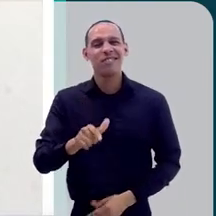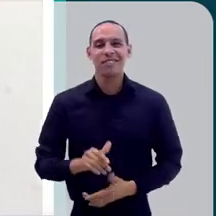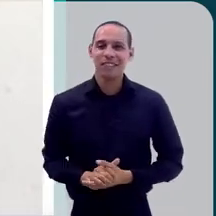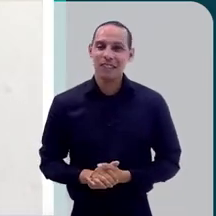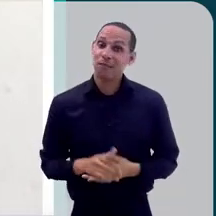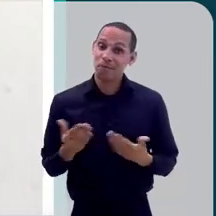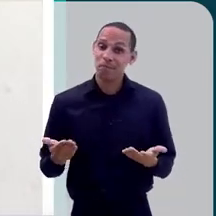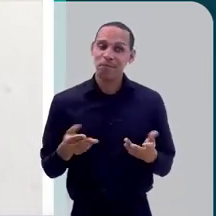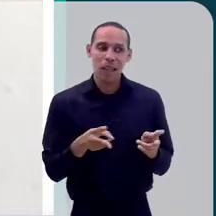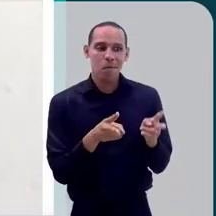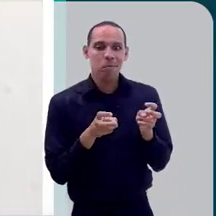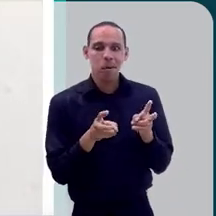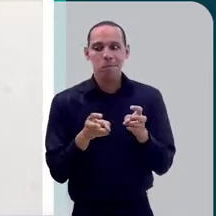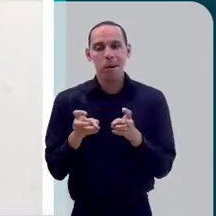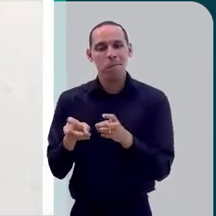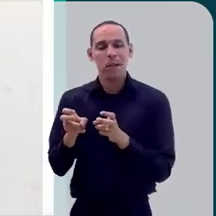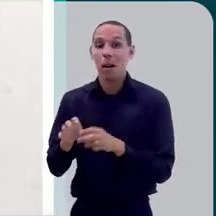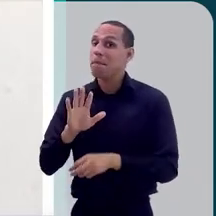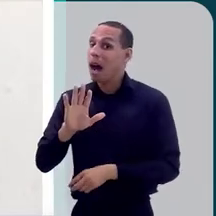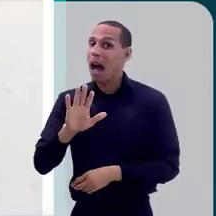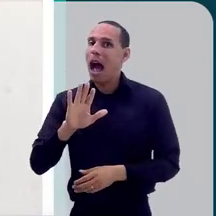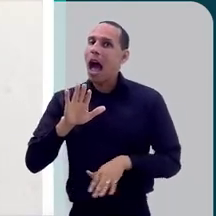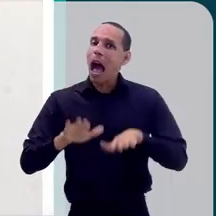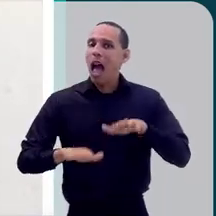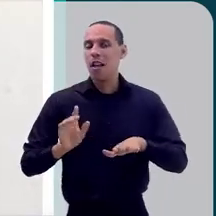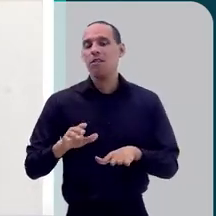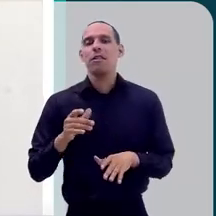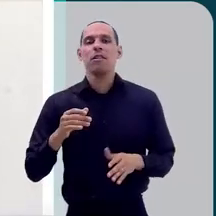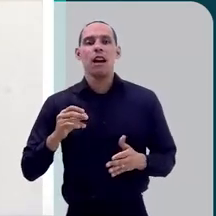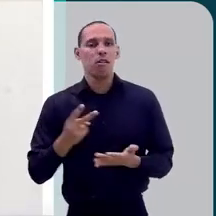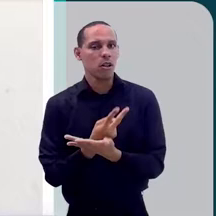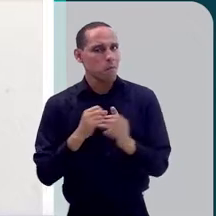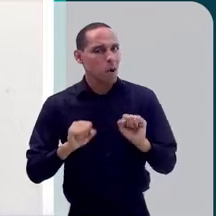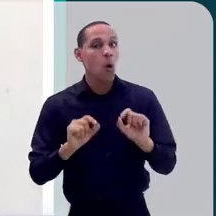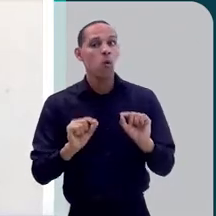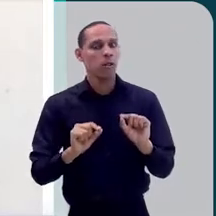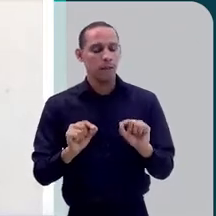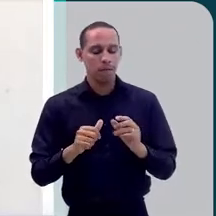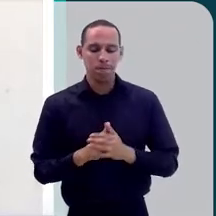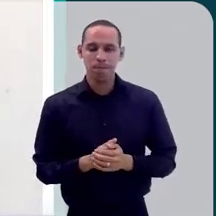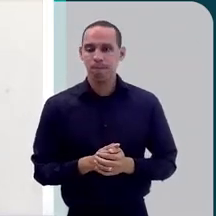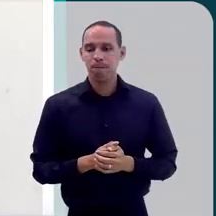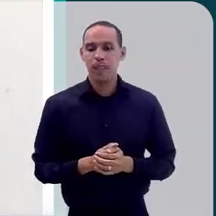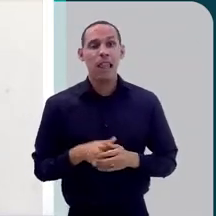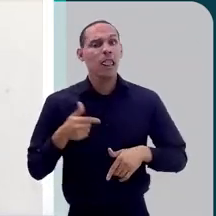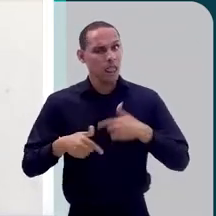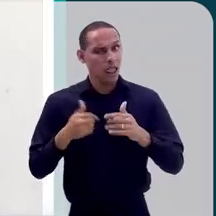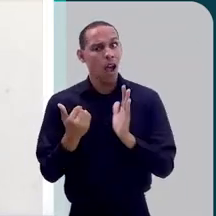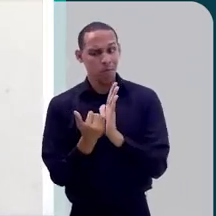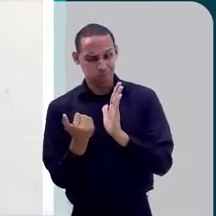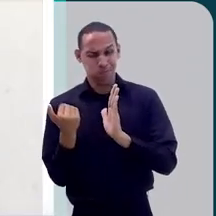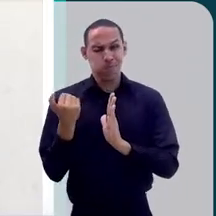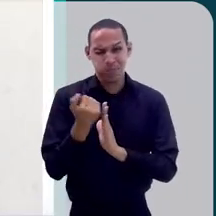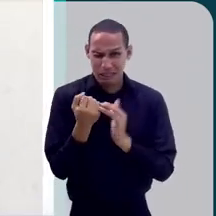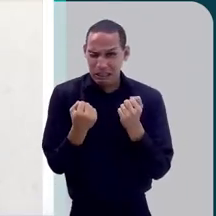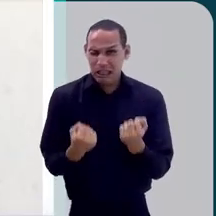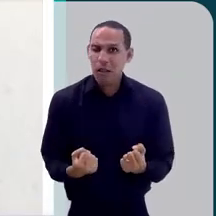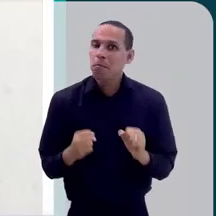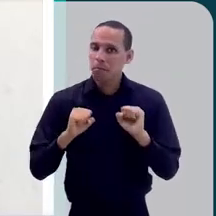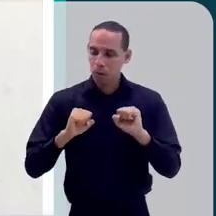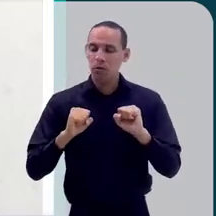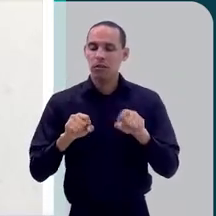a gente vê essas coisas acontecendo. Agora, tem casos em que, de fato, pode acontecer por excesso de trabalho, sim,